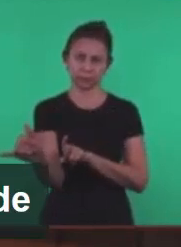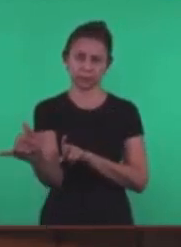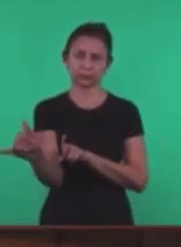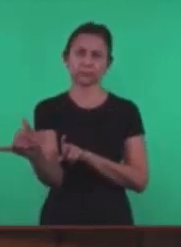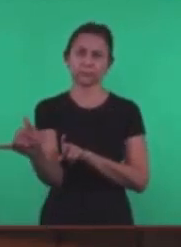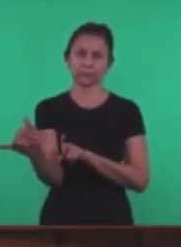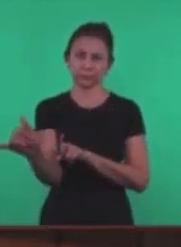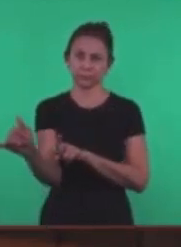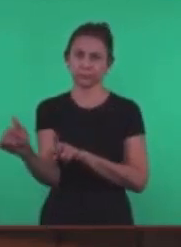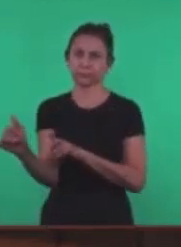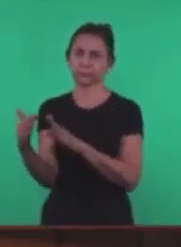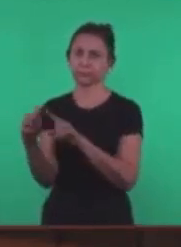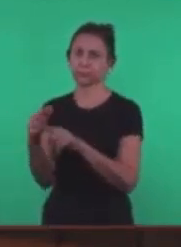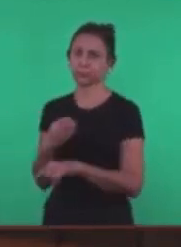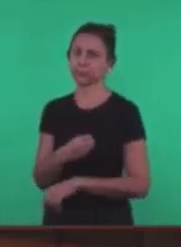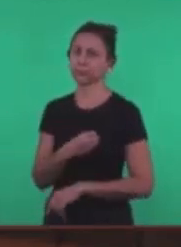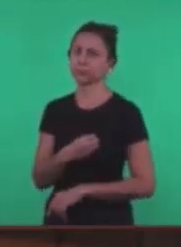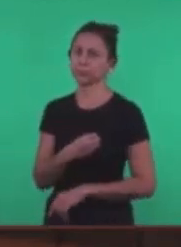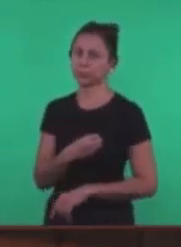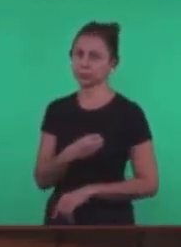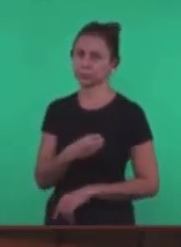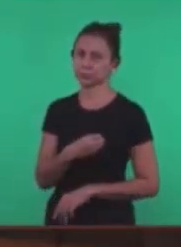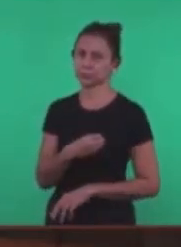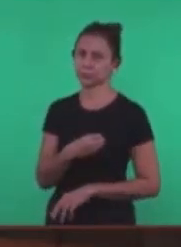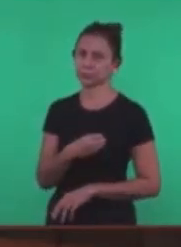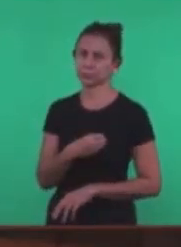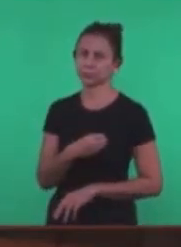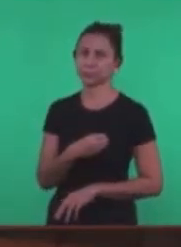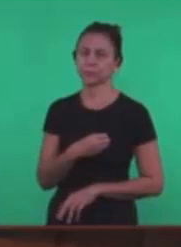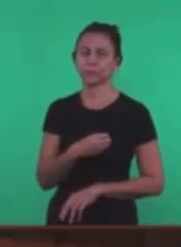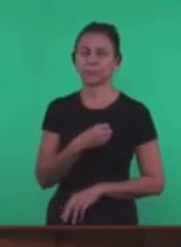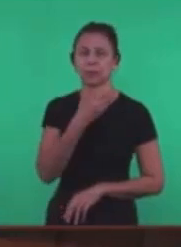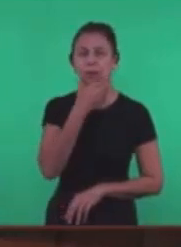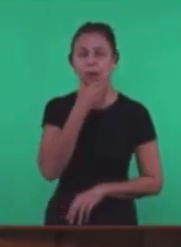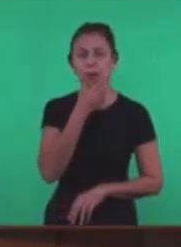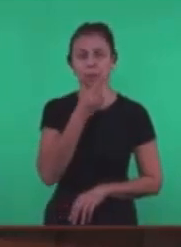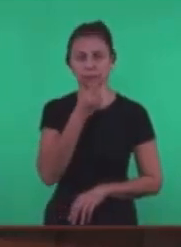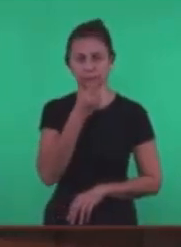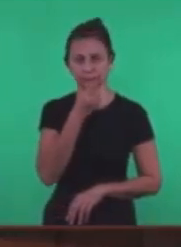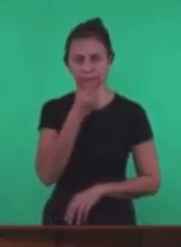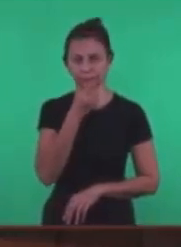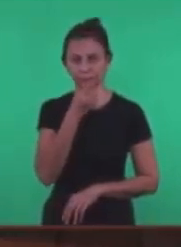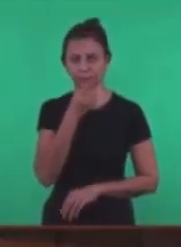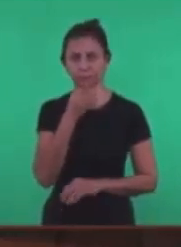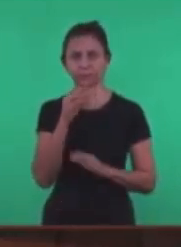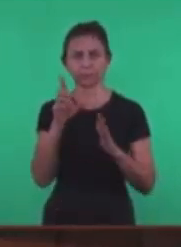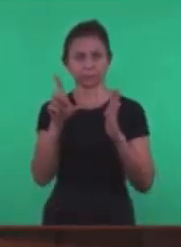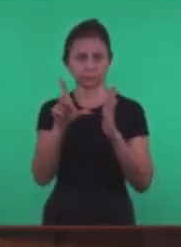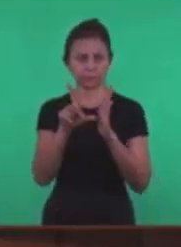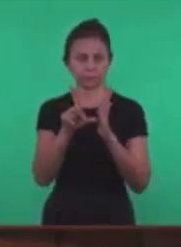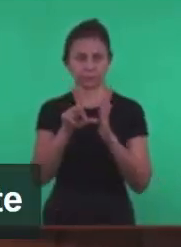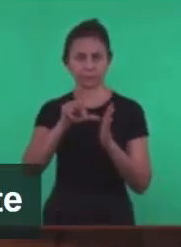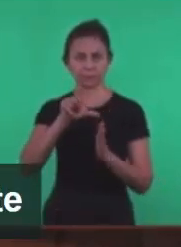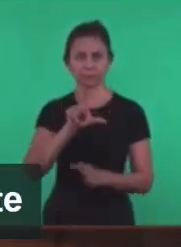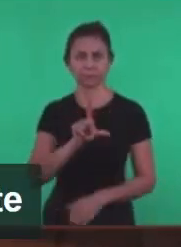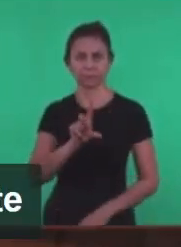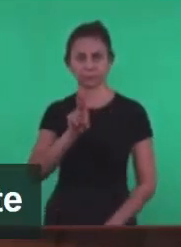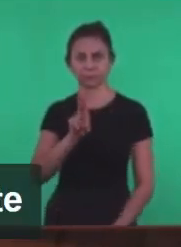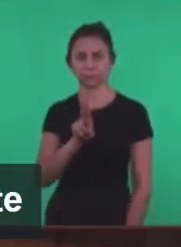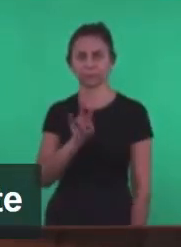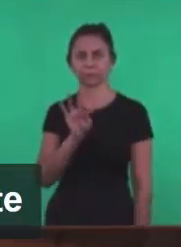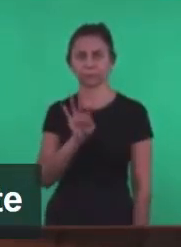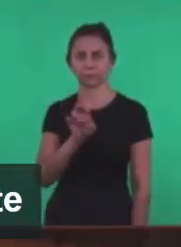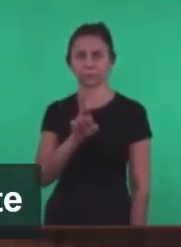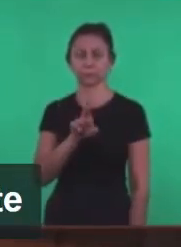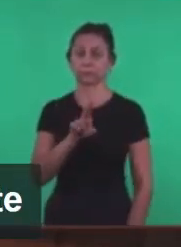profético Numa história Quando Lutero Abriu a bíblia E mostrou